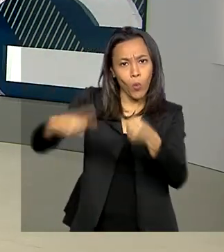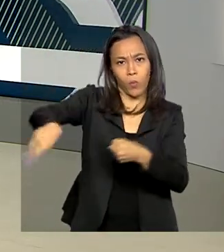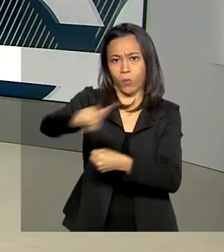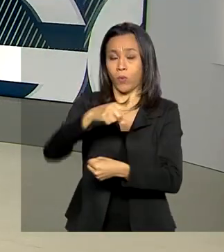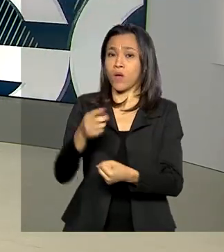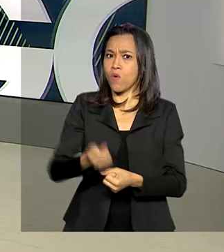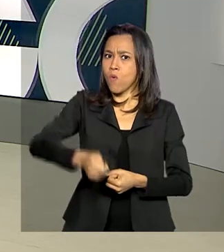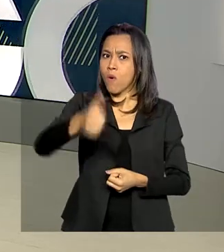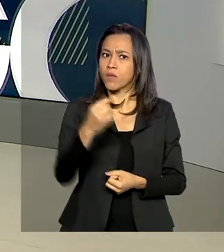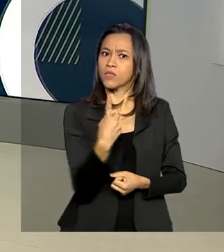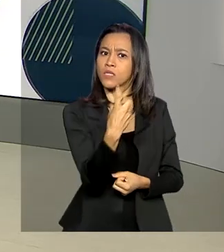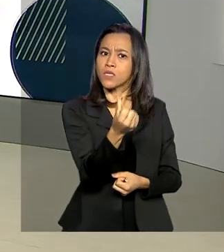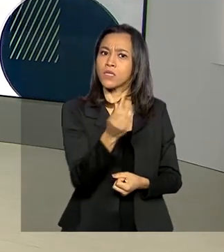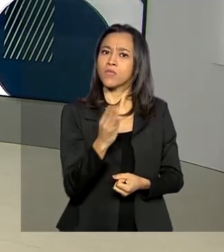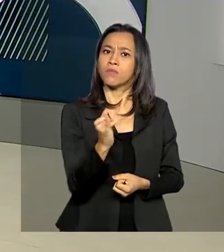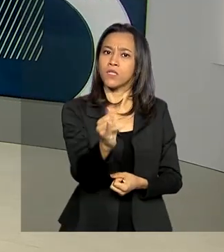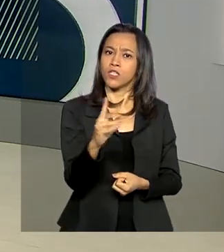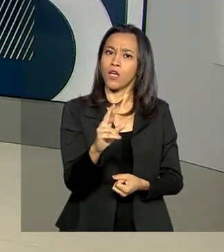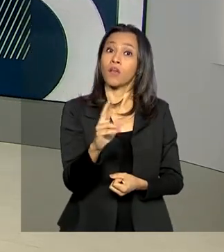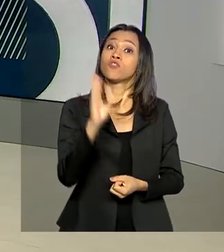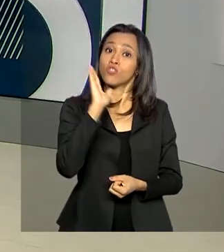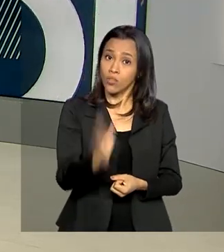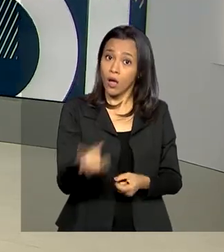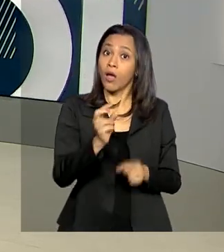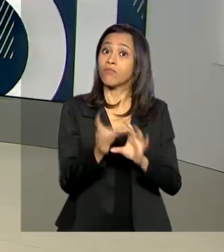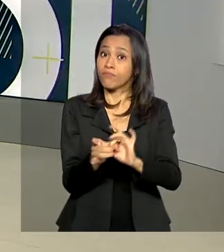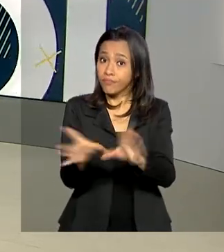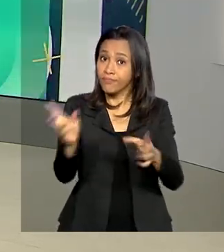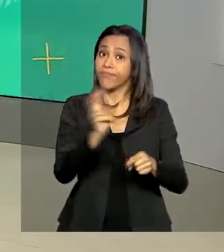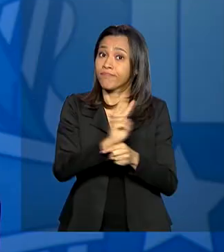bilhões de reais já disponíveis para empréstimo.